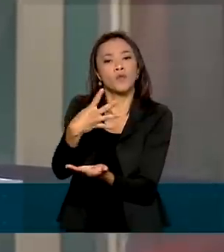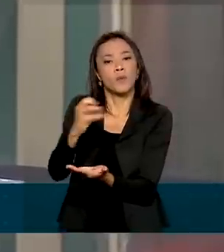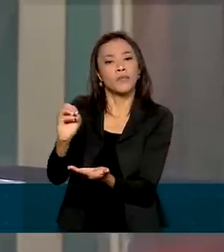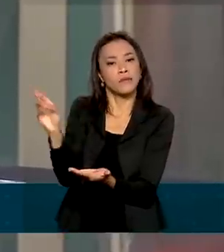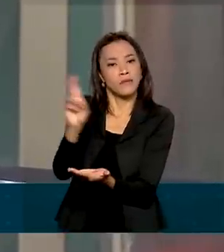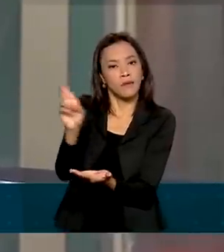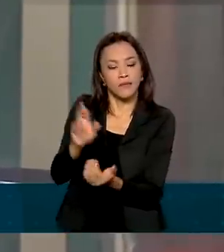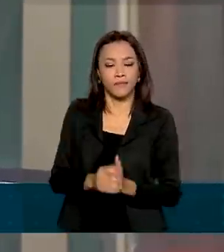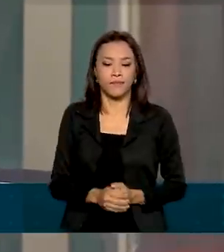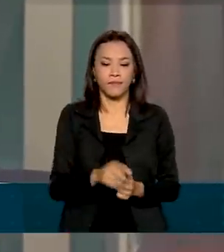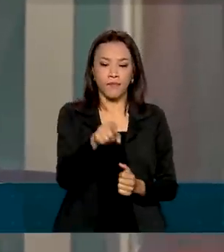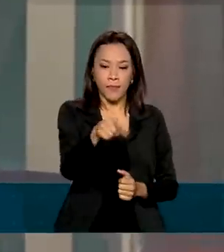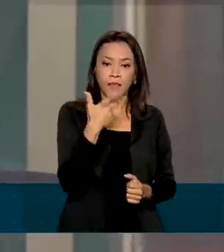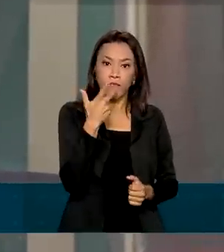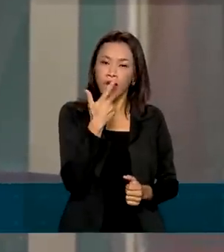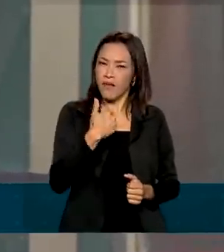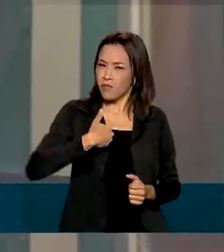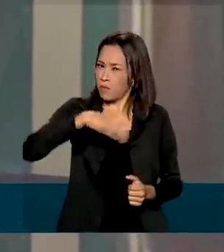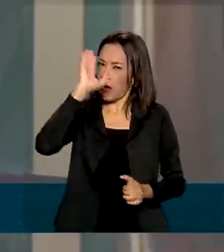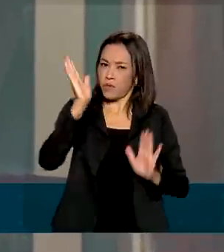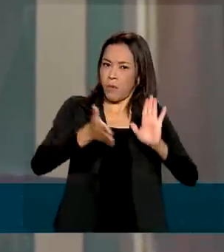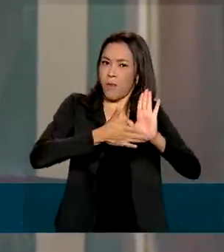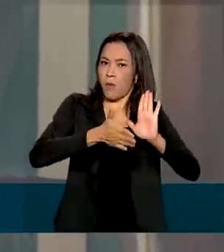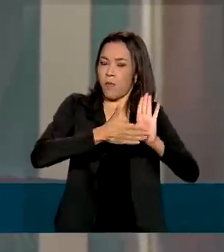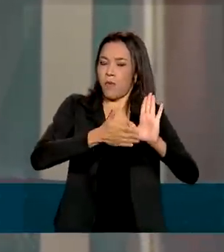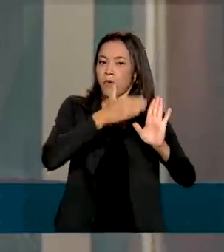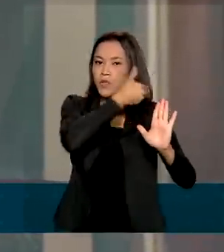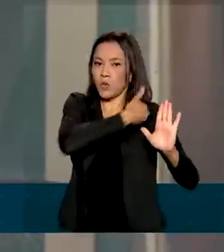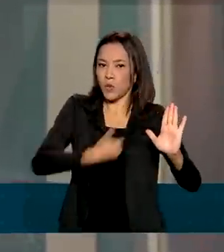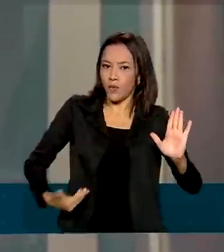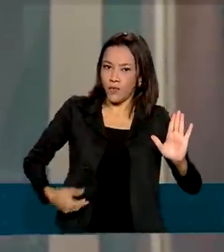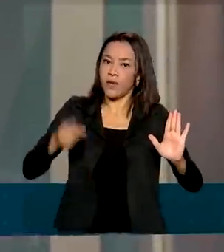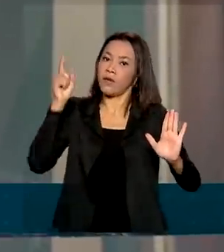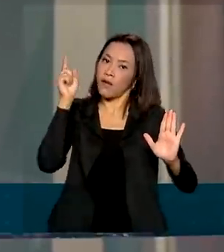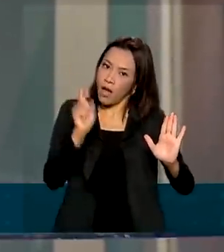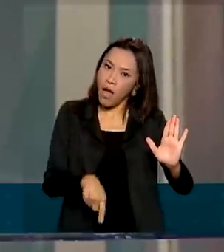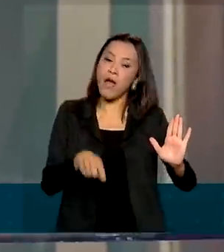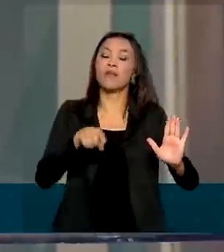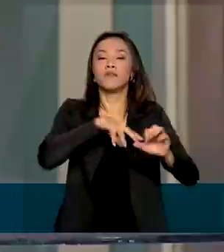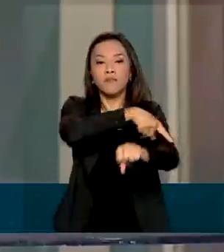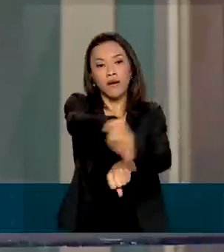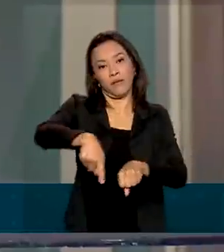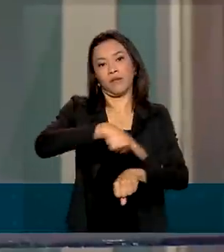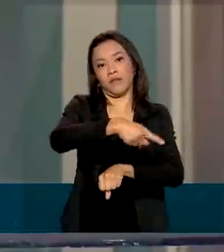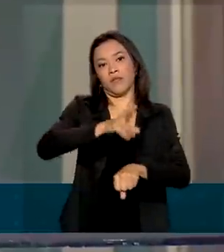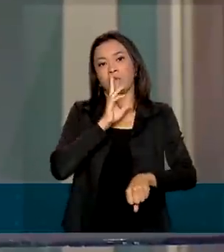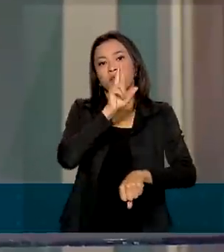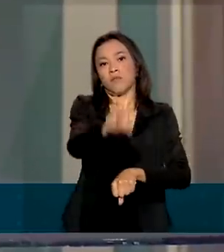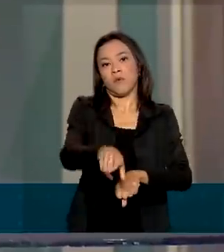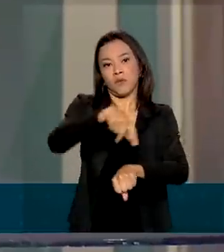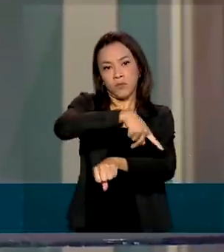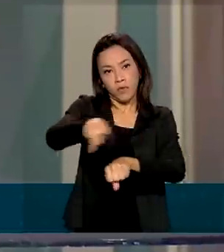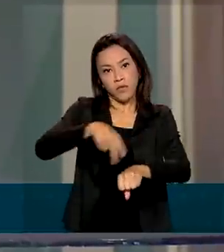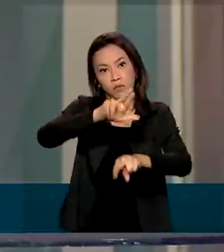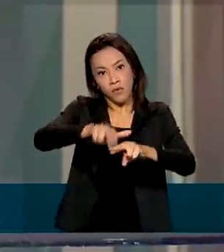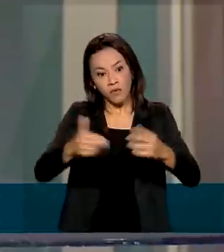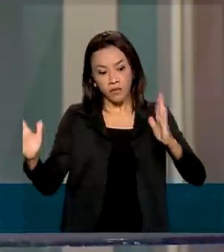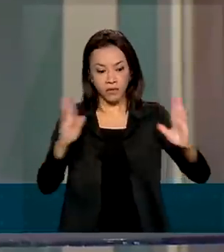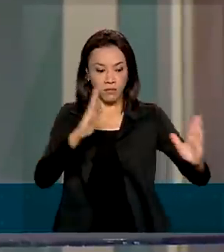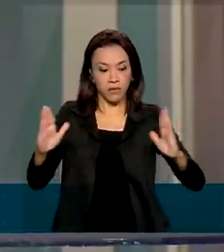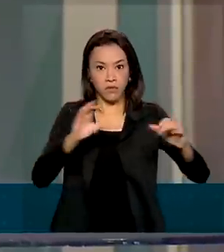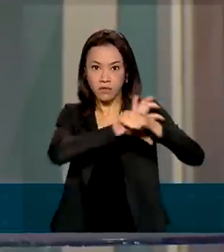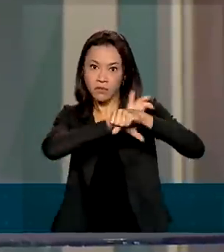muito além de uma proposta do governo. É uma resposta do Estado às consequências sociais e econômicas dessa pandemia.